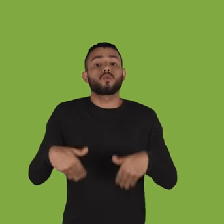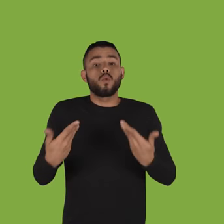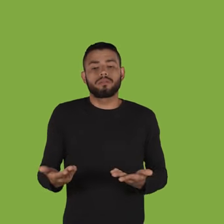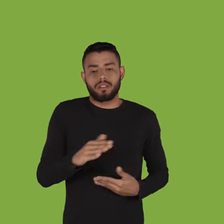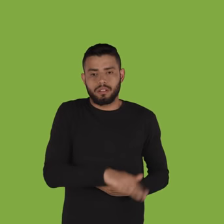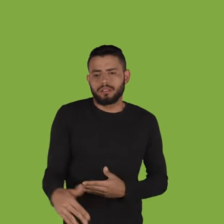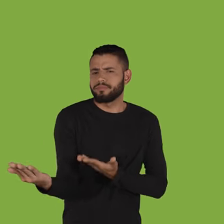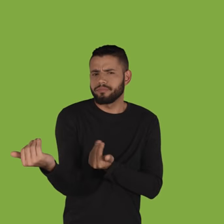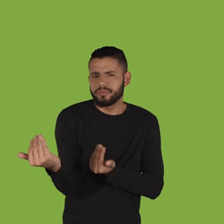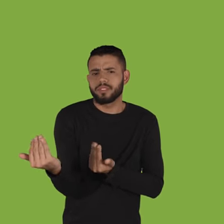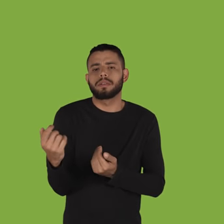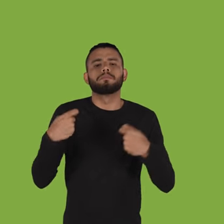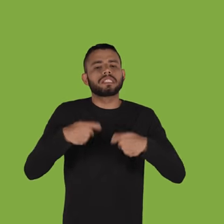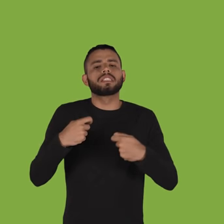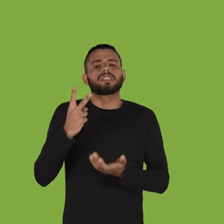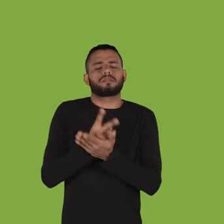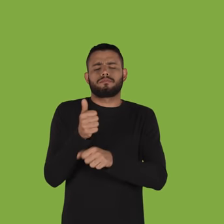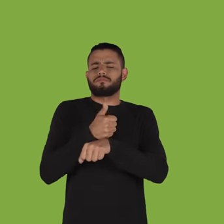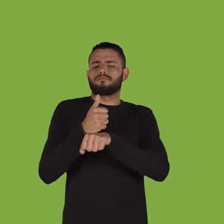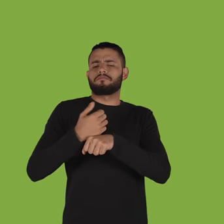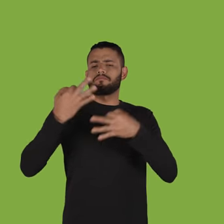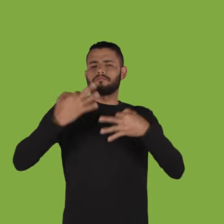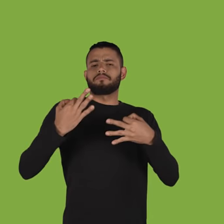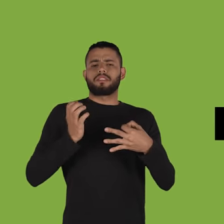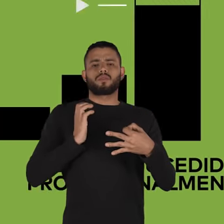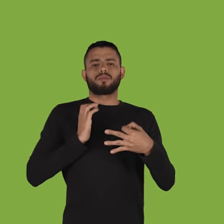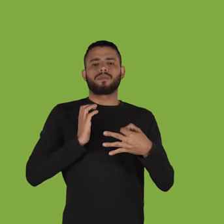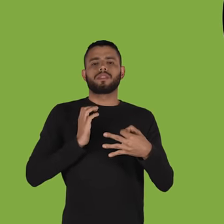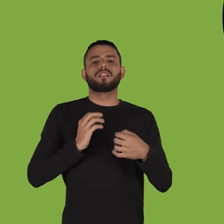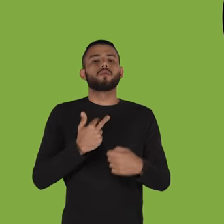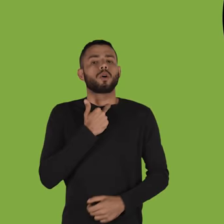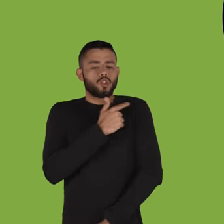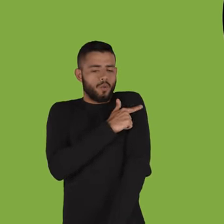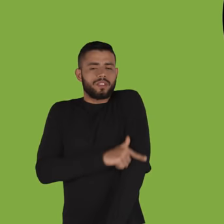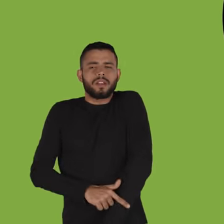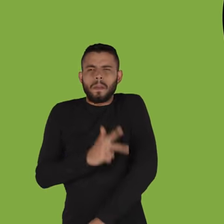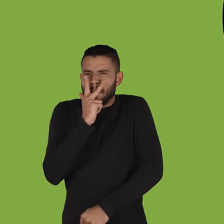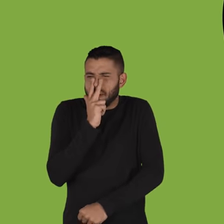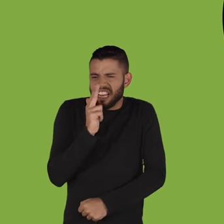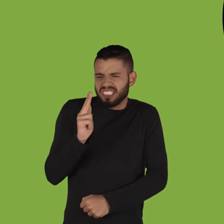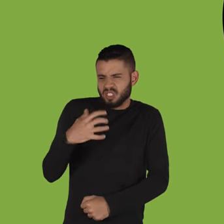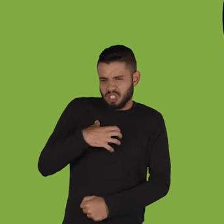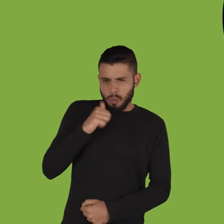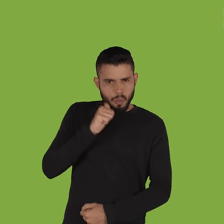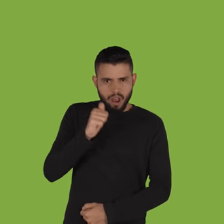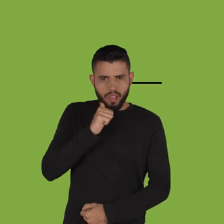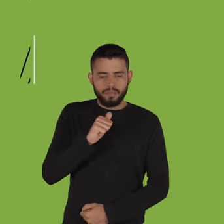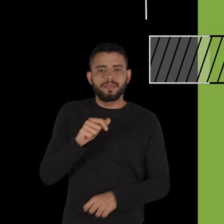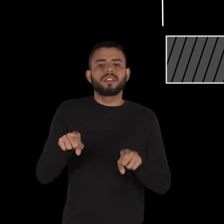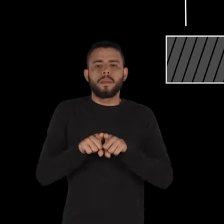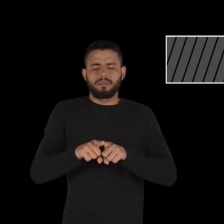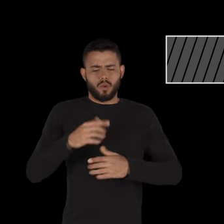infância e a adolescência. Ser bem-sucedido profissionalmente. Não se comportar de modos que pareçam femininos.